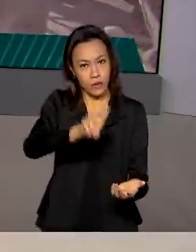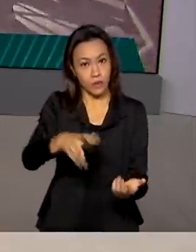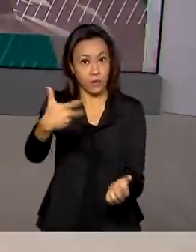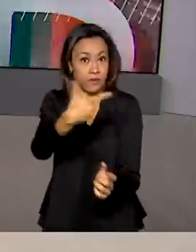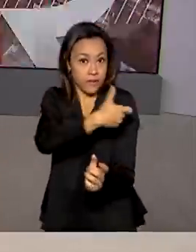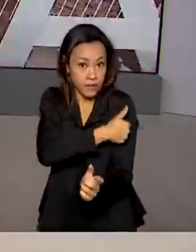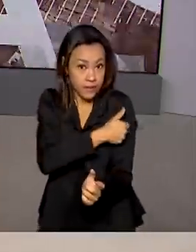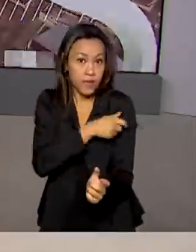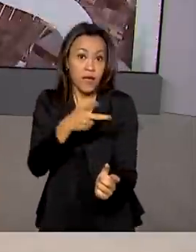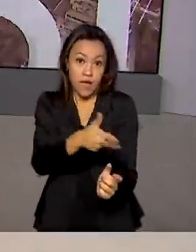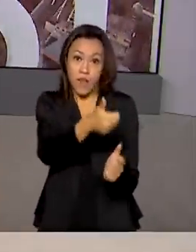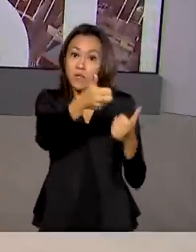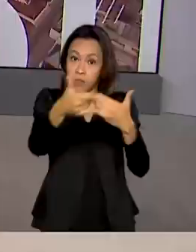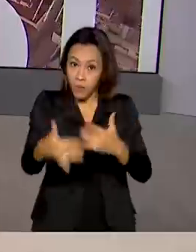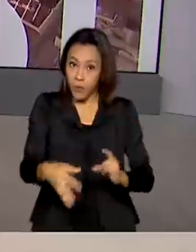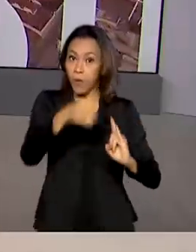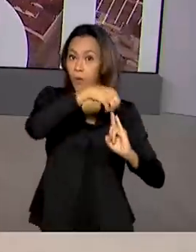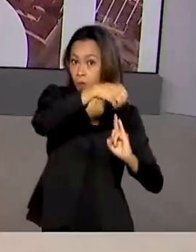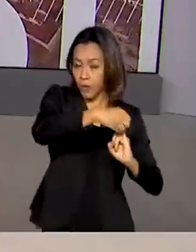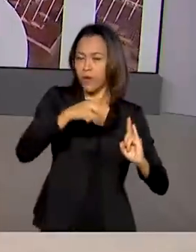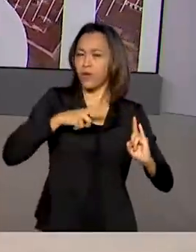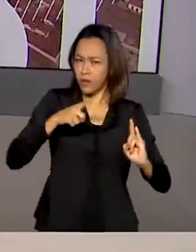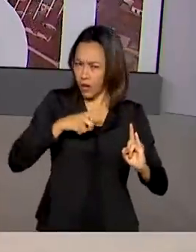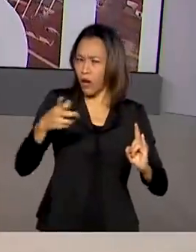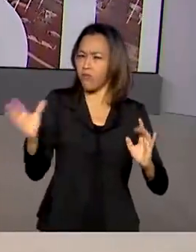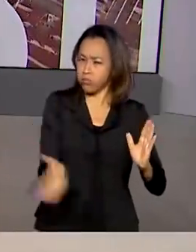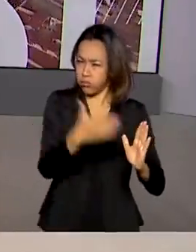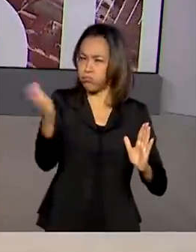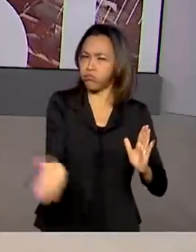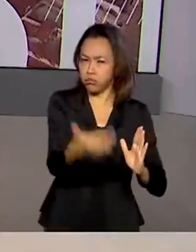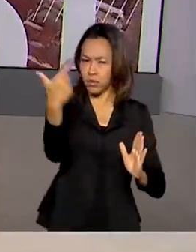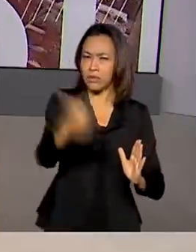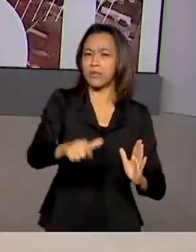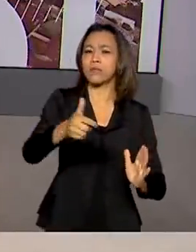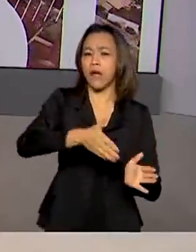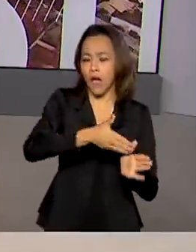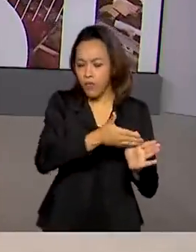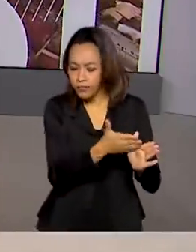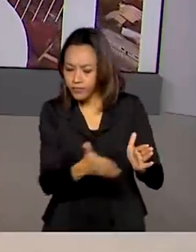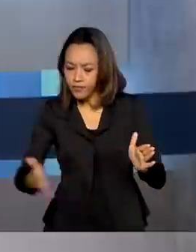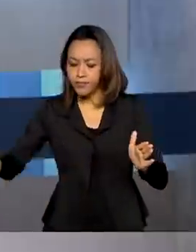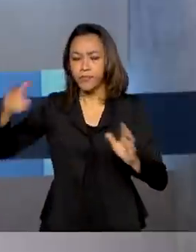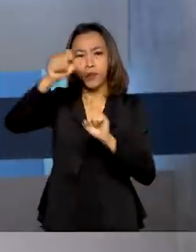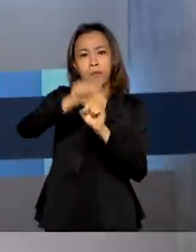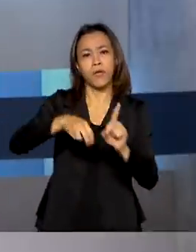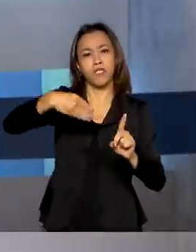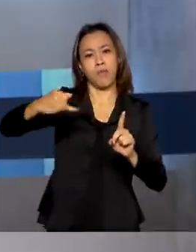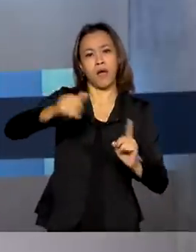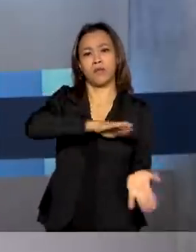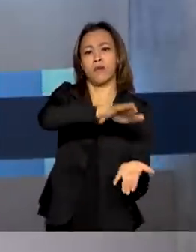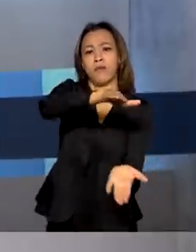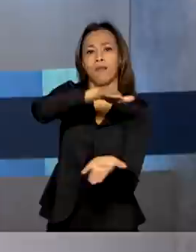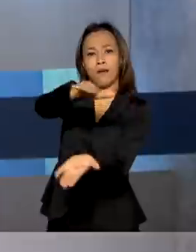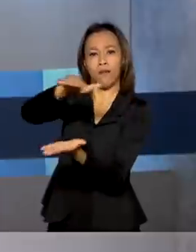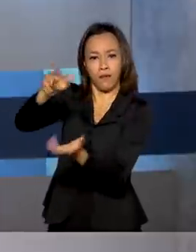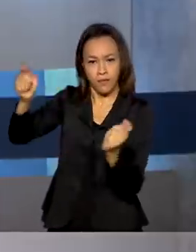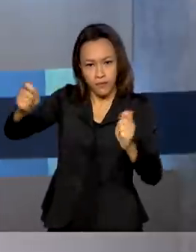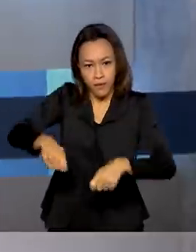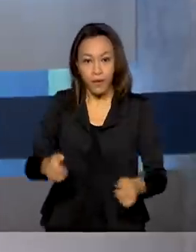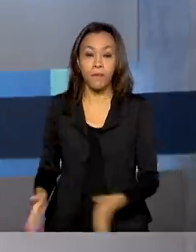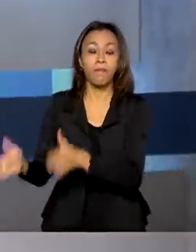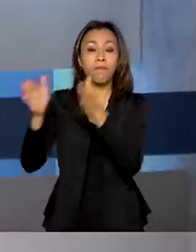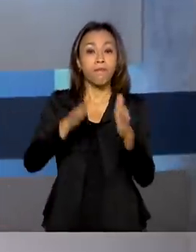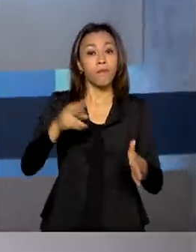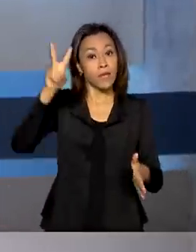anunciou que tem quantidade suficiente para entregar as doses ao longo do mês de março. Nesta segunda-feira, o ministro da